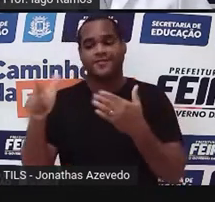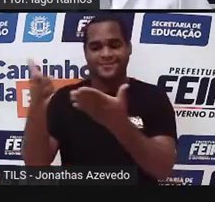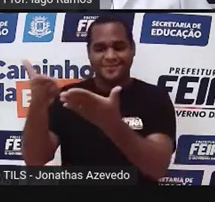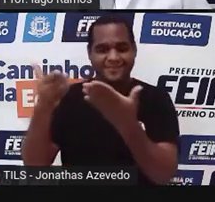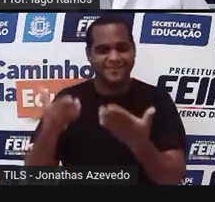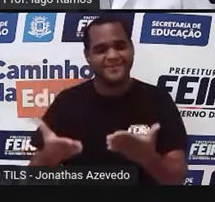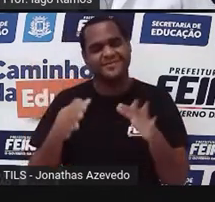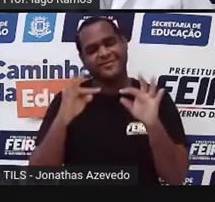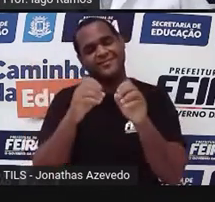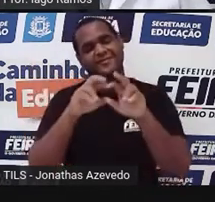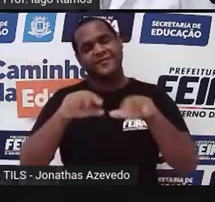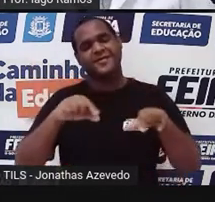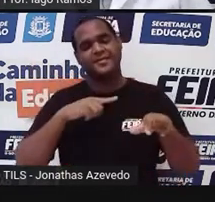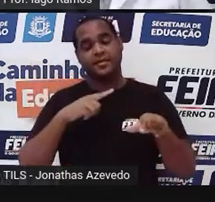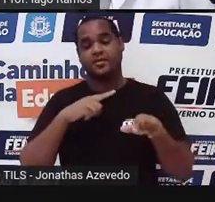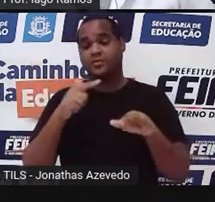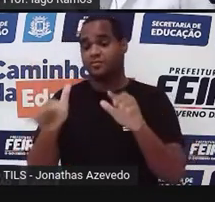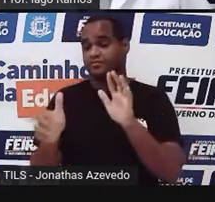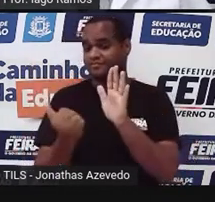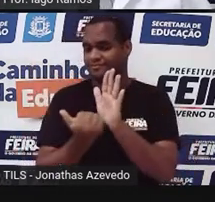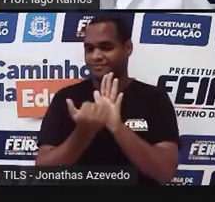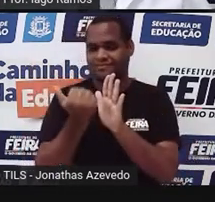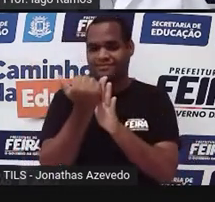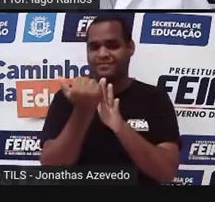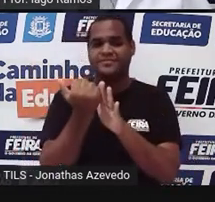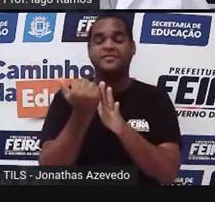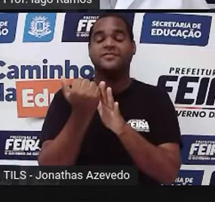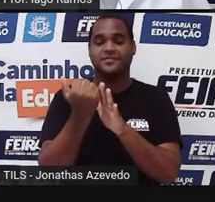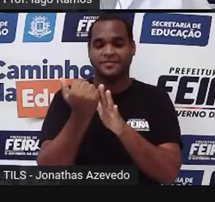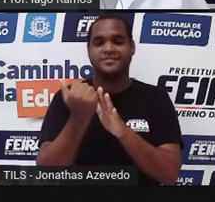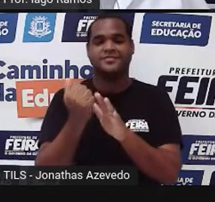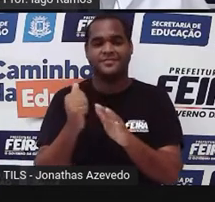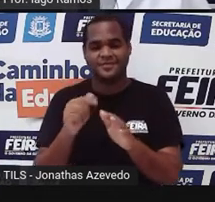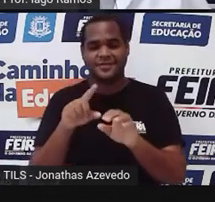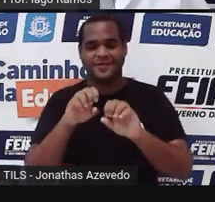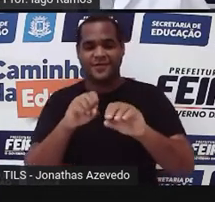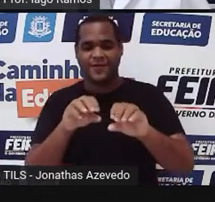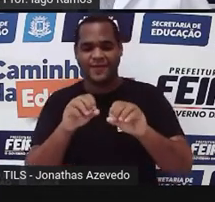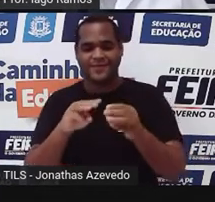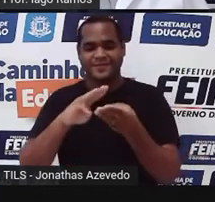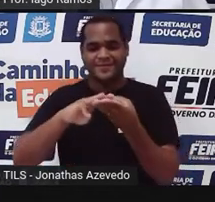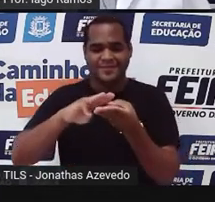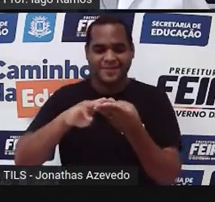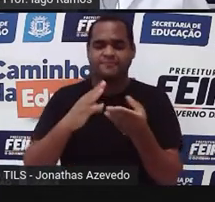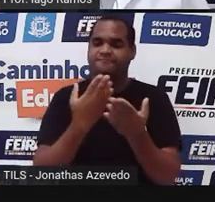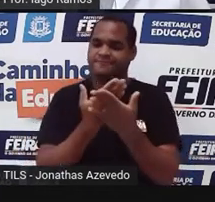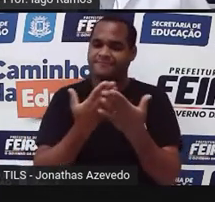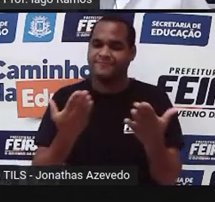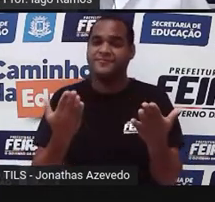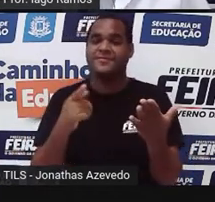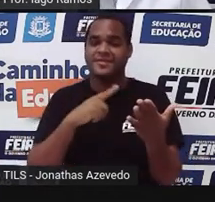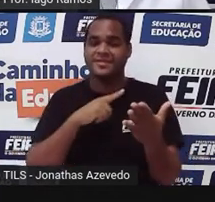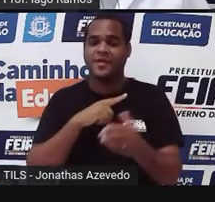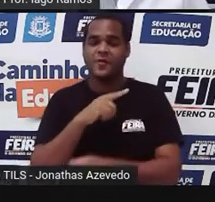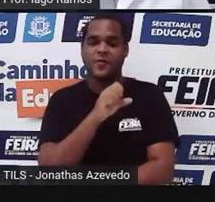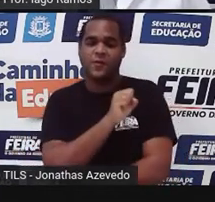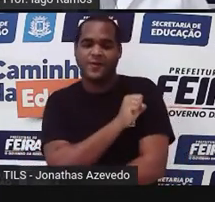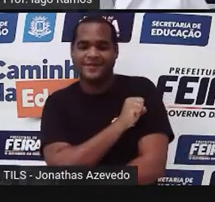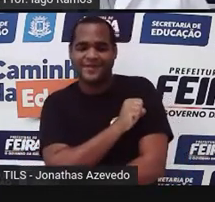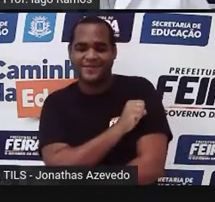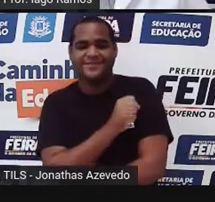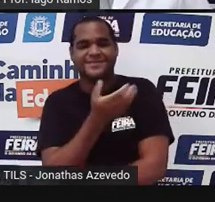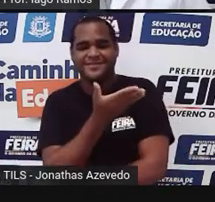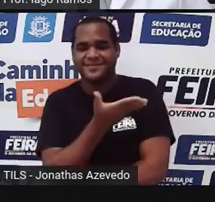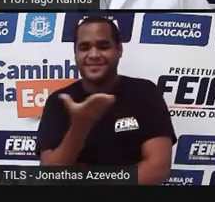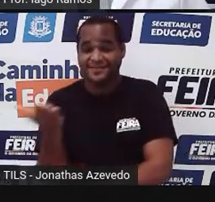-vindas, mais uma vez aula de matemática para você que é estudante da nossa rede